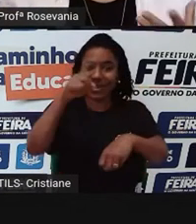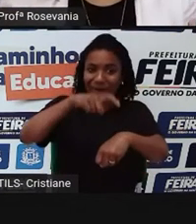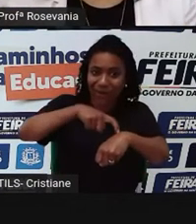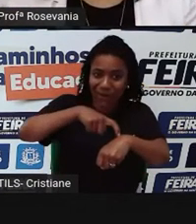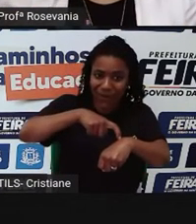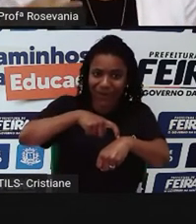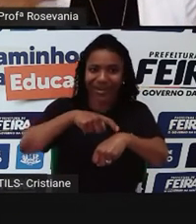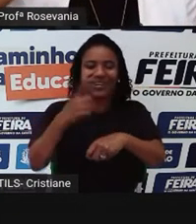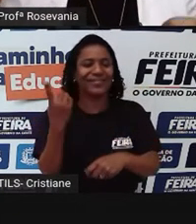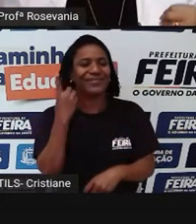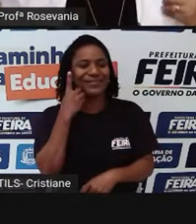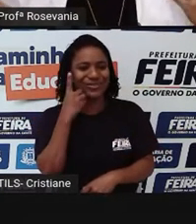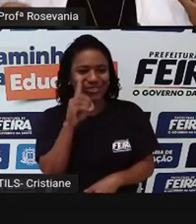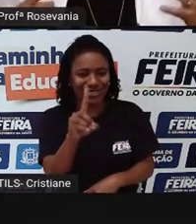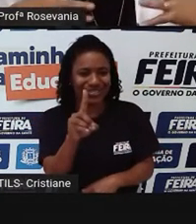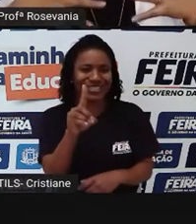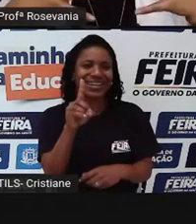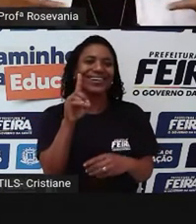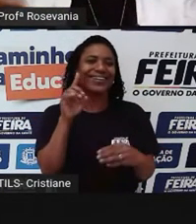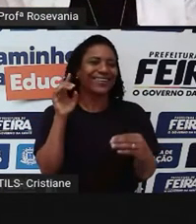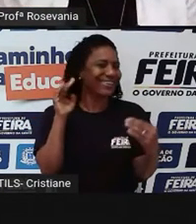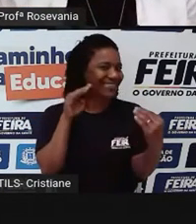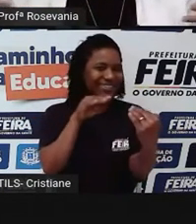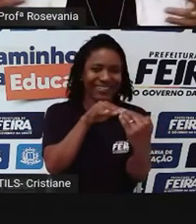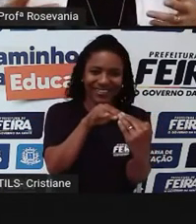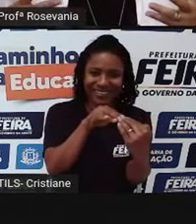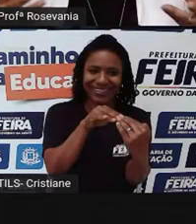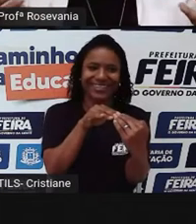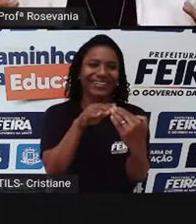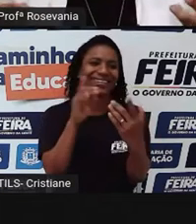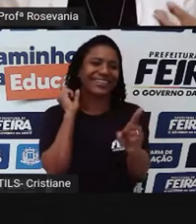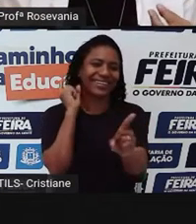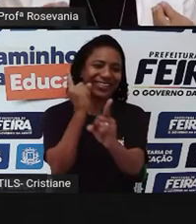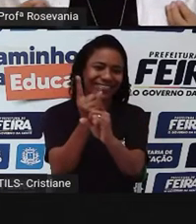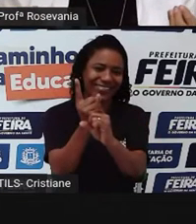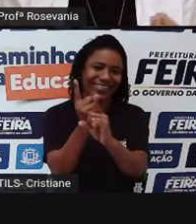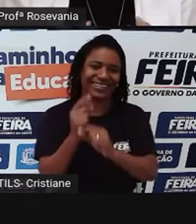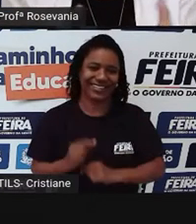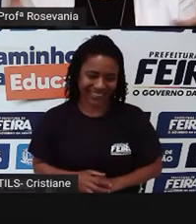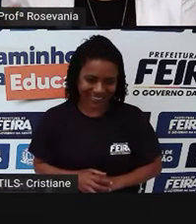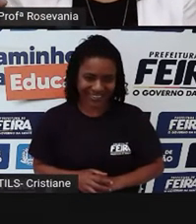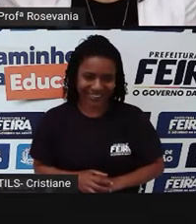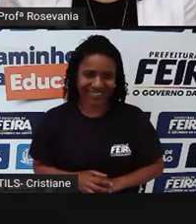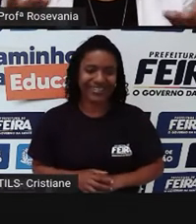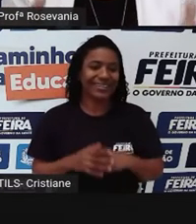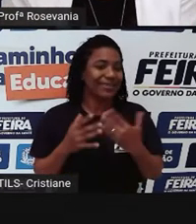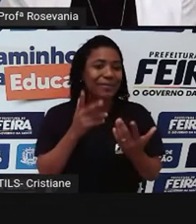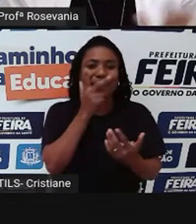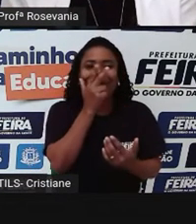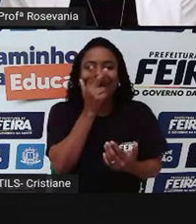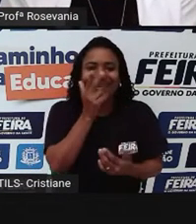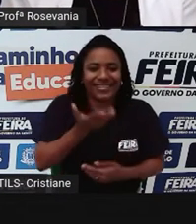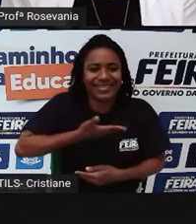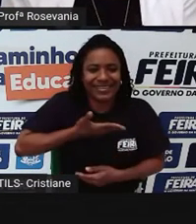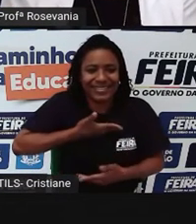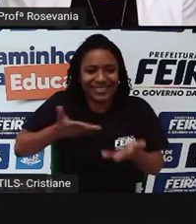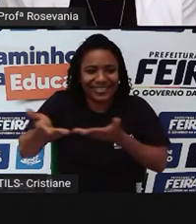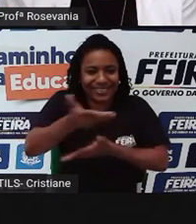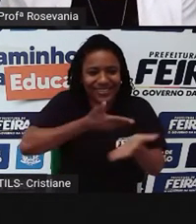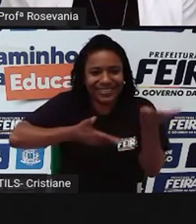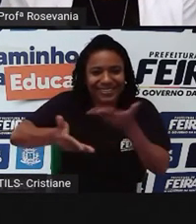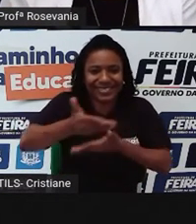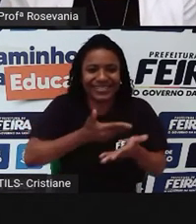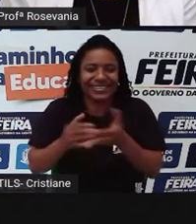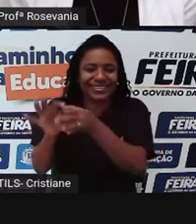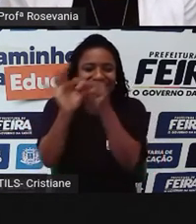no mesmo dia, e aí eles, quase que formam assim uma rede de comunicação,